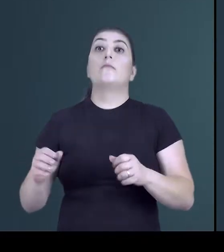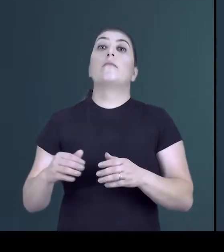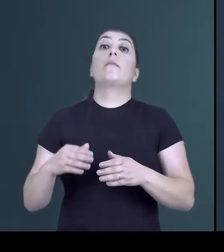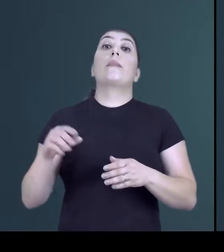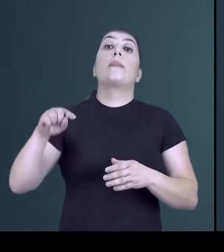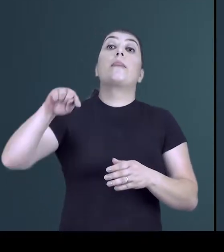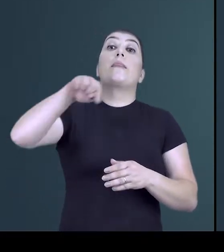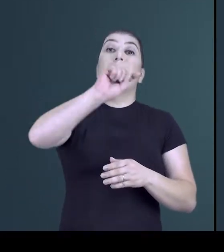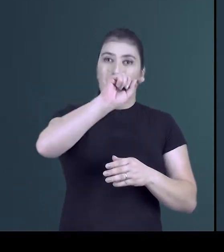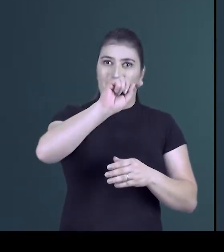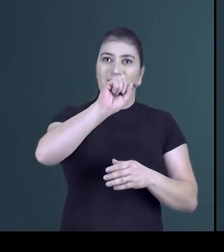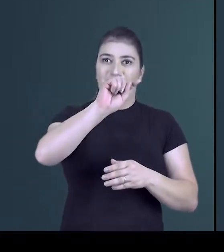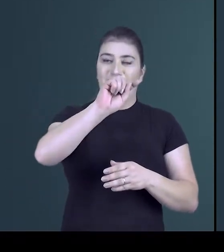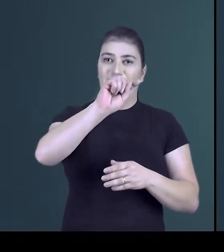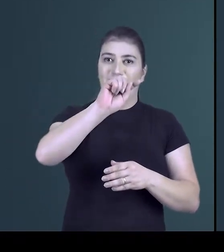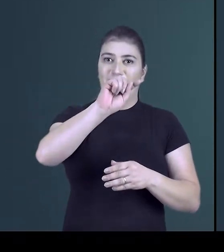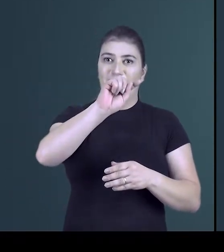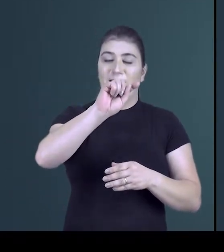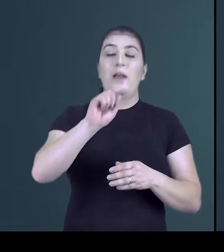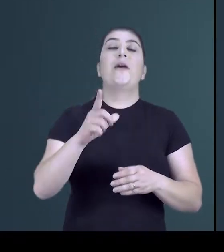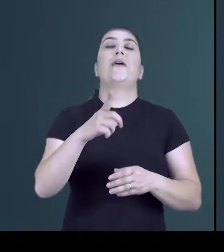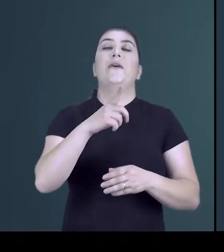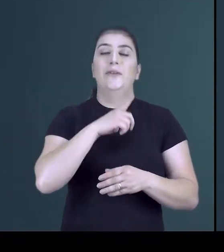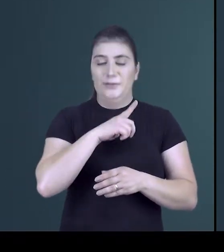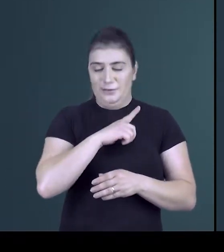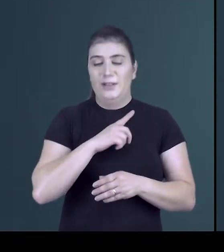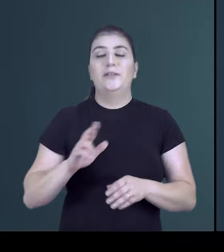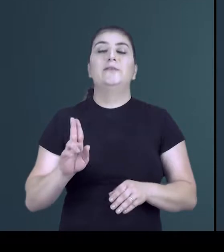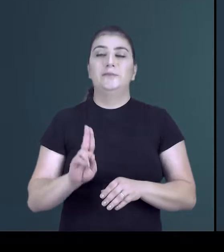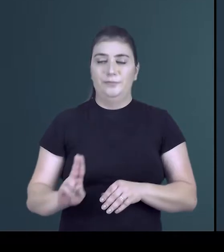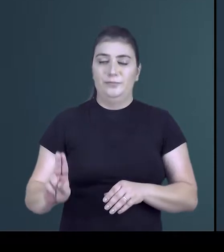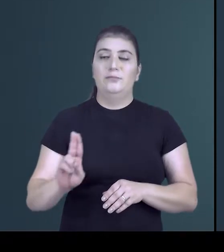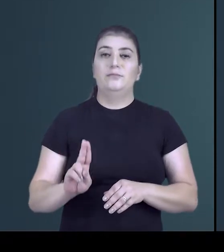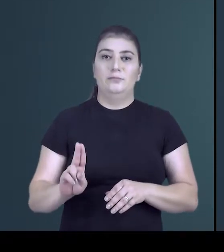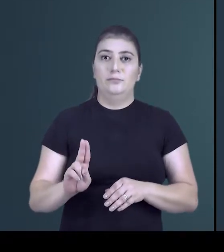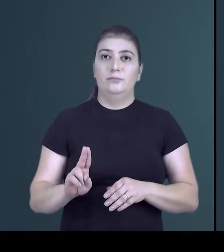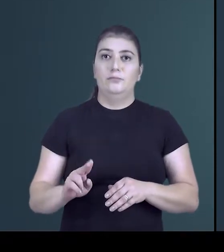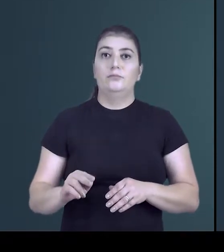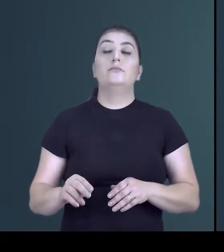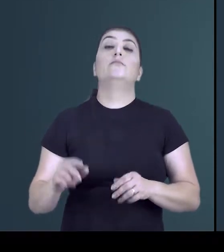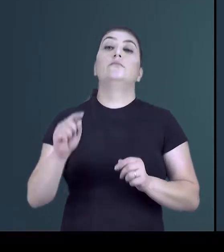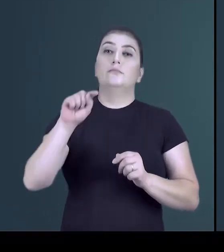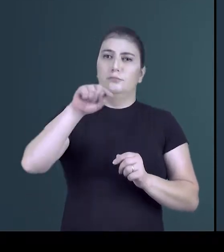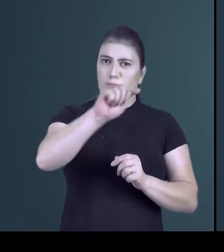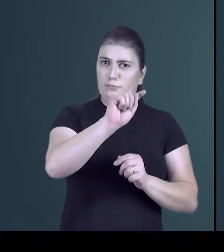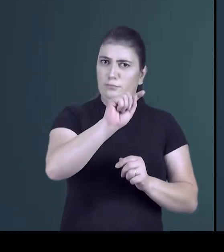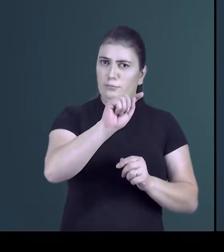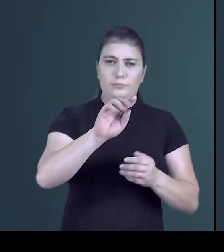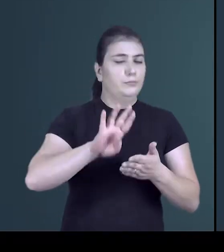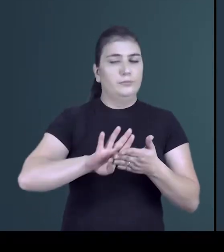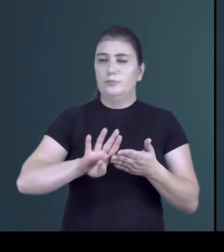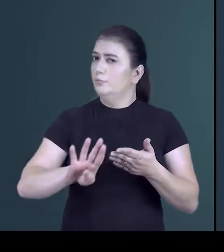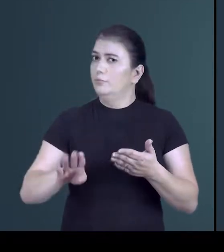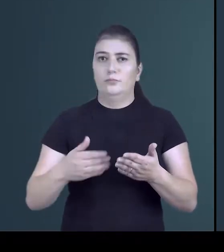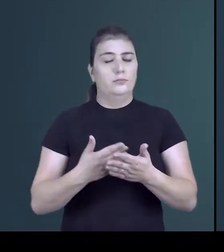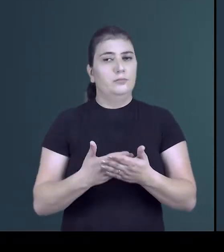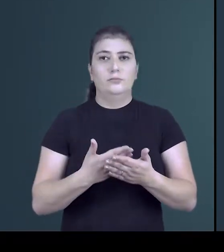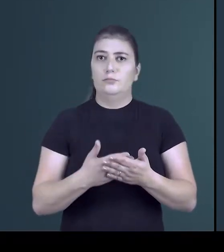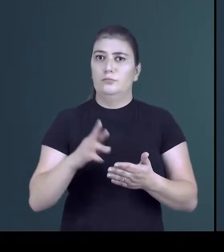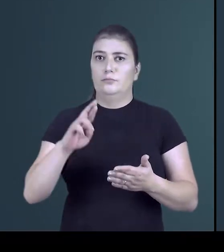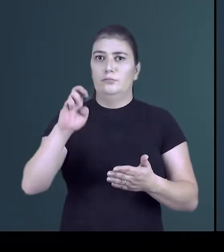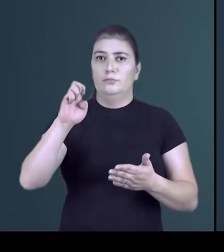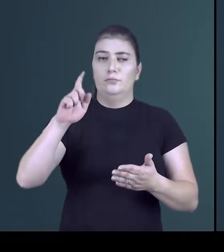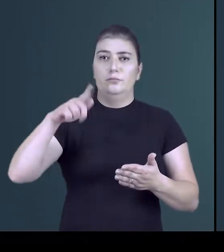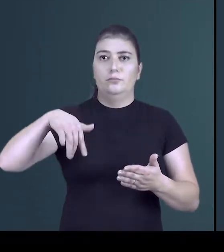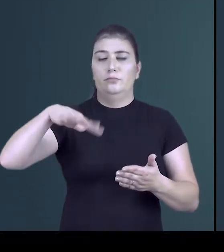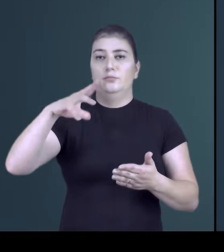indicativo de crase. Então, temos essa função gramatical. A crase não está separada dos estudos de